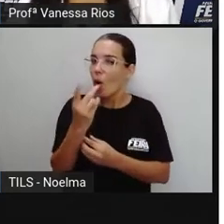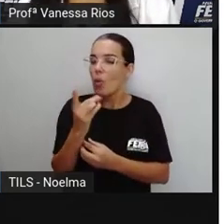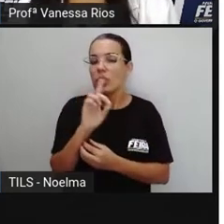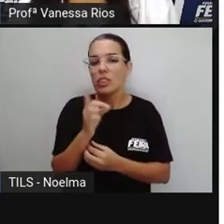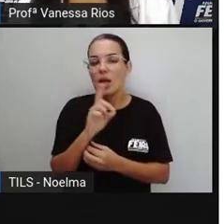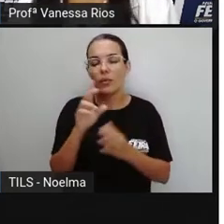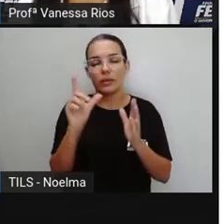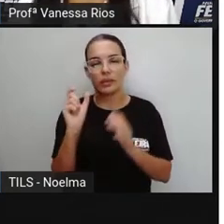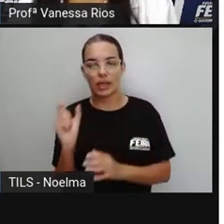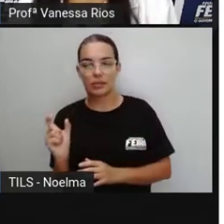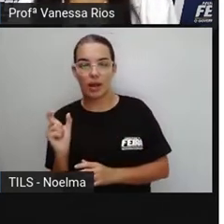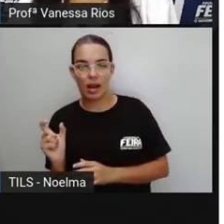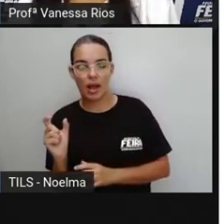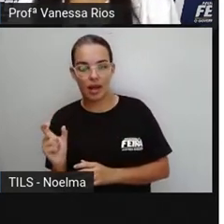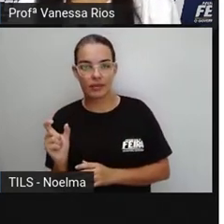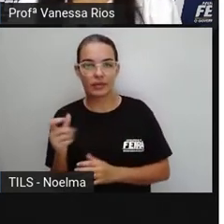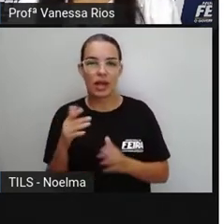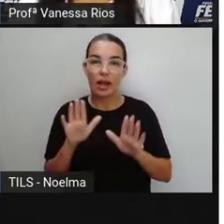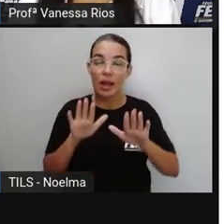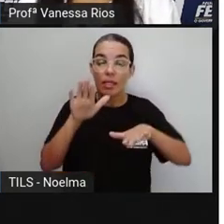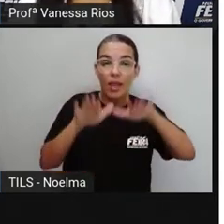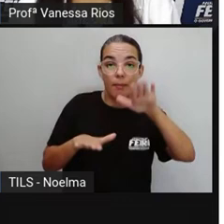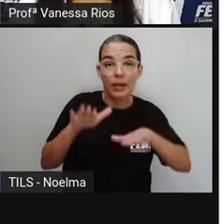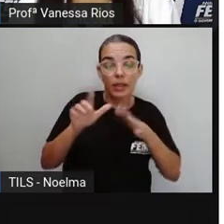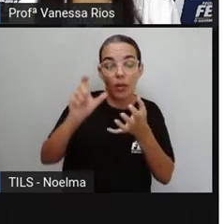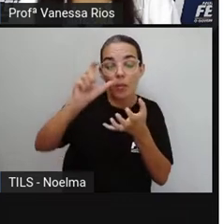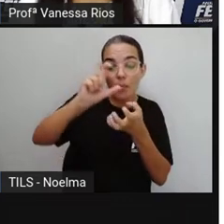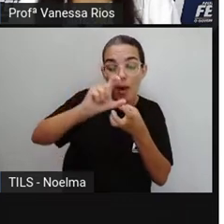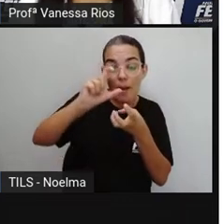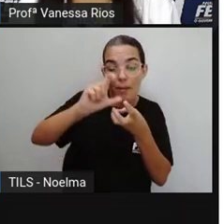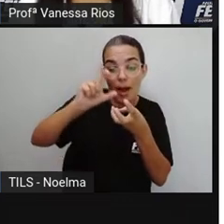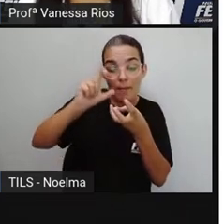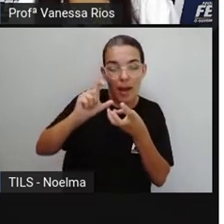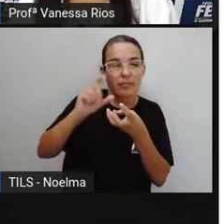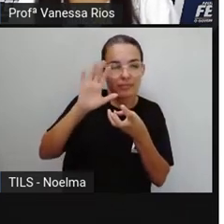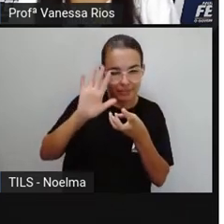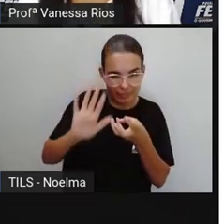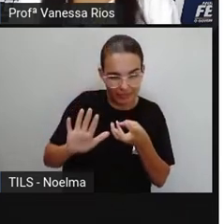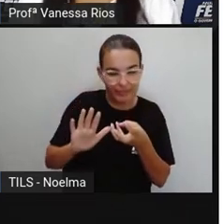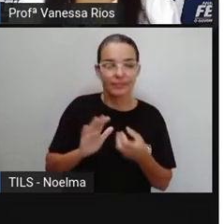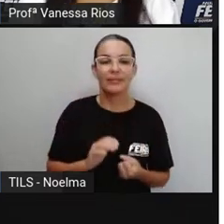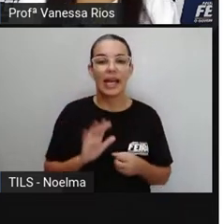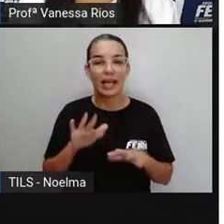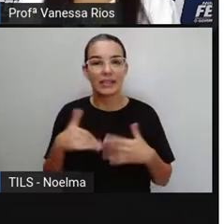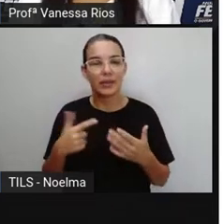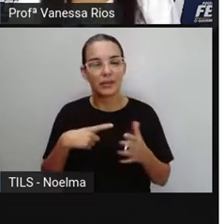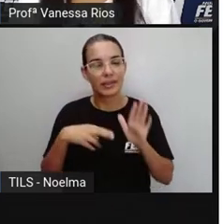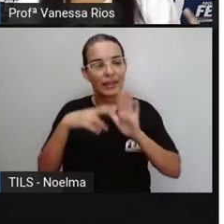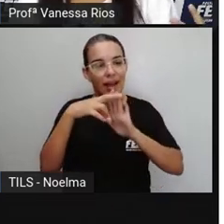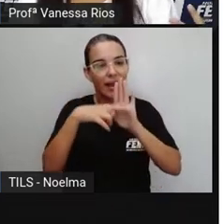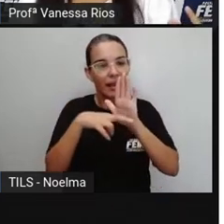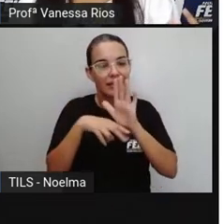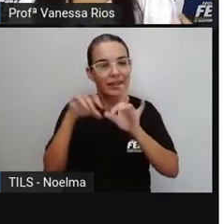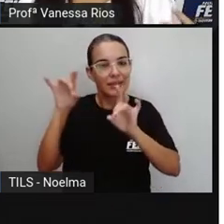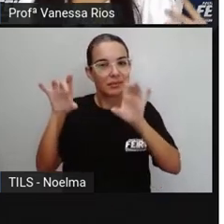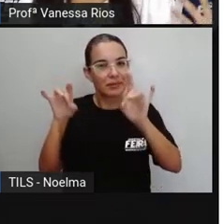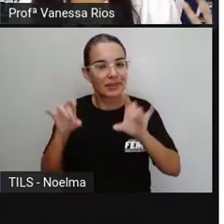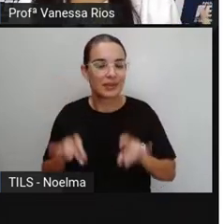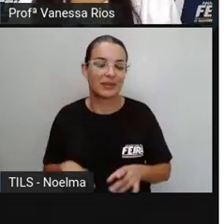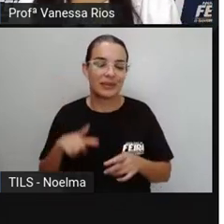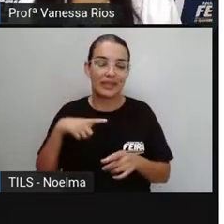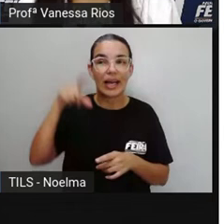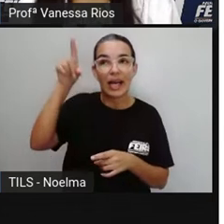palavras, dependendo aí da localização da sílaba tônica. Então, existem aí regras específicas para se